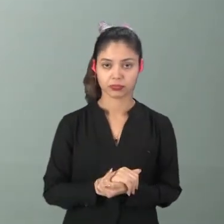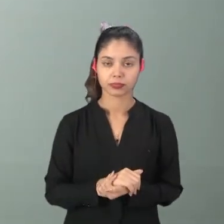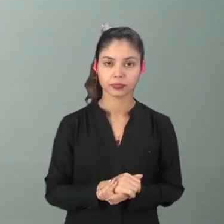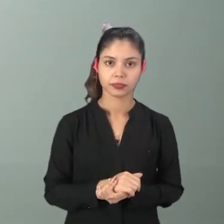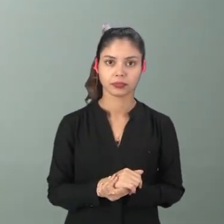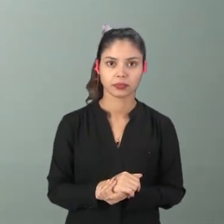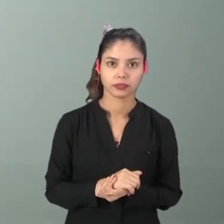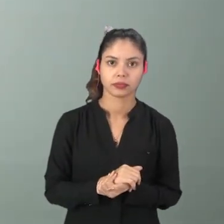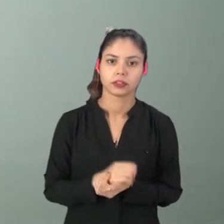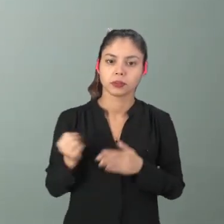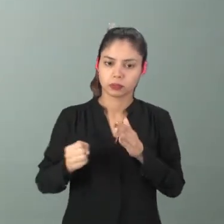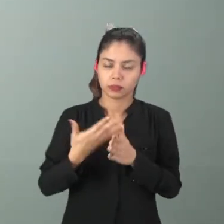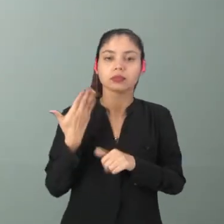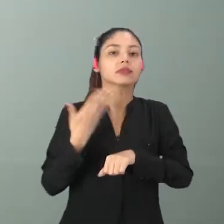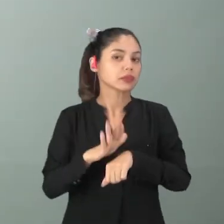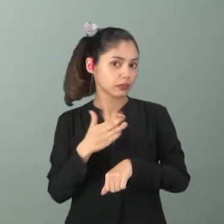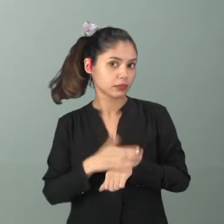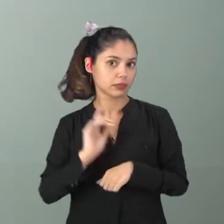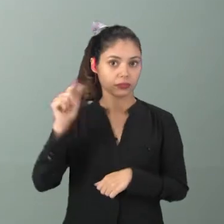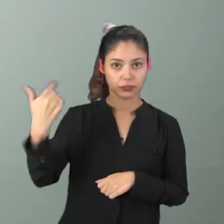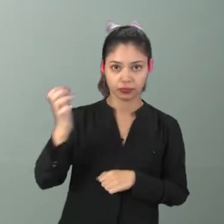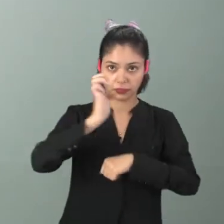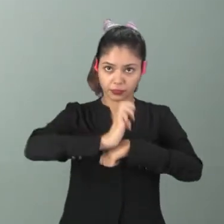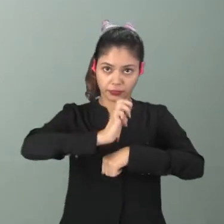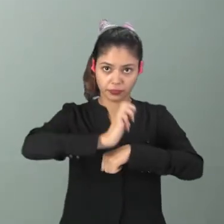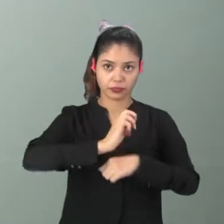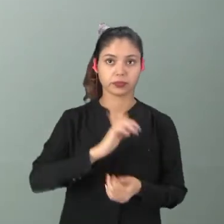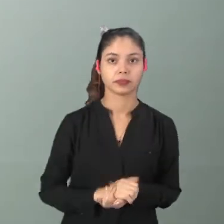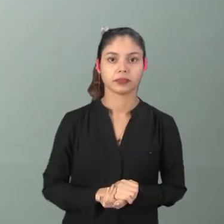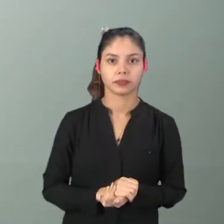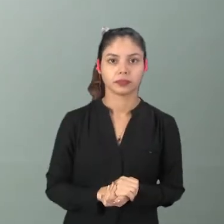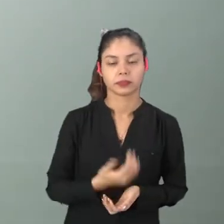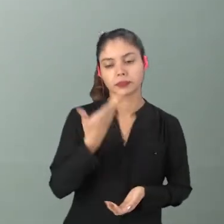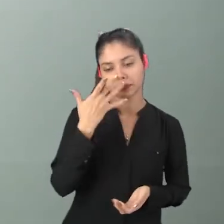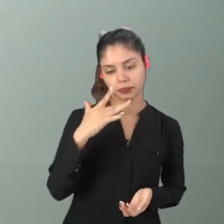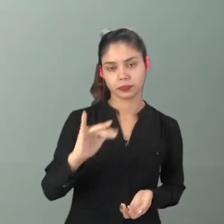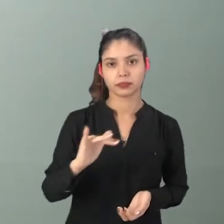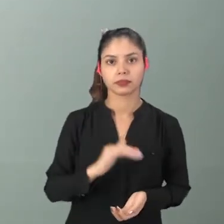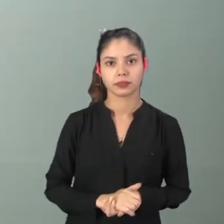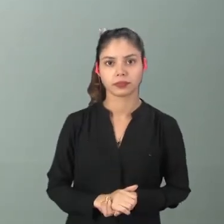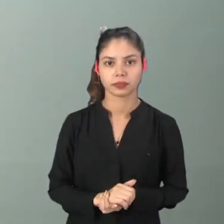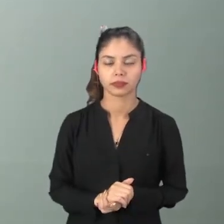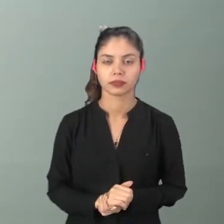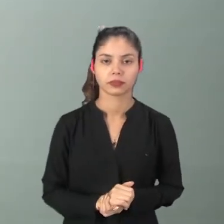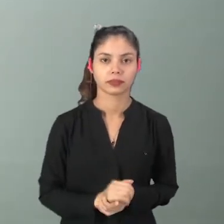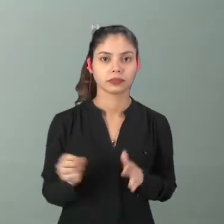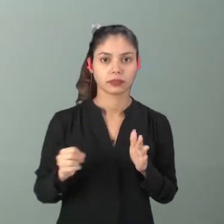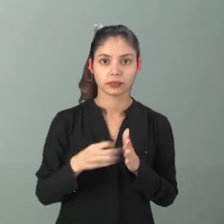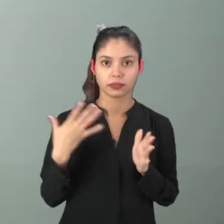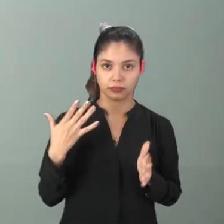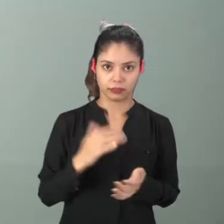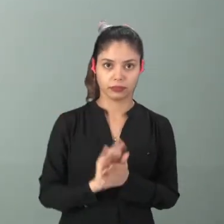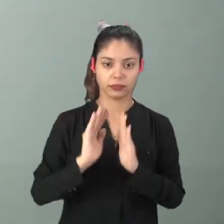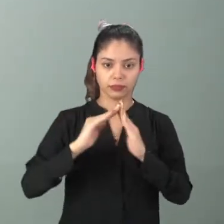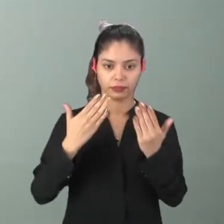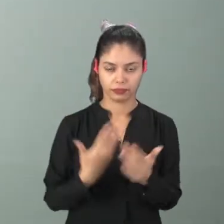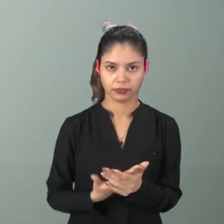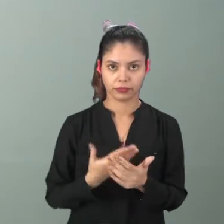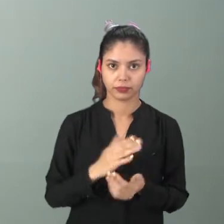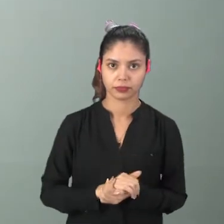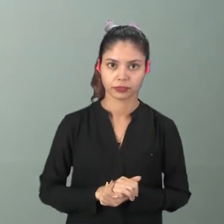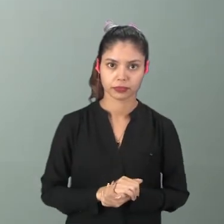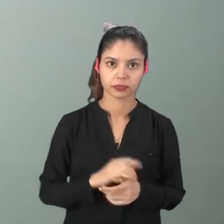é muito mais praticada nos outros estados, né? Pelas crianças, muitas vezes na escola.